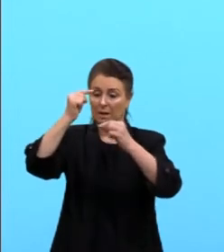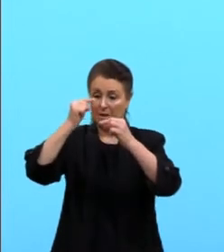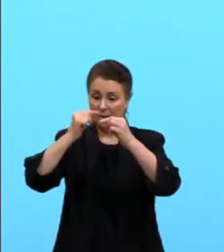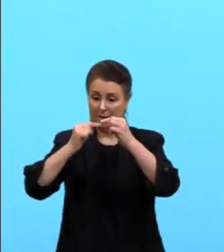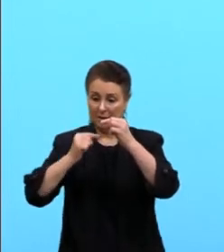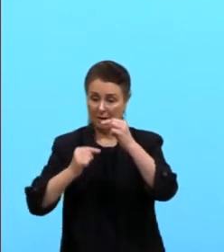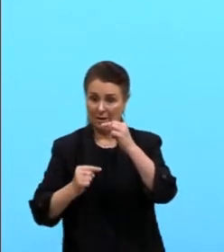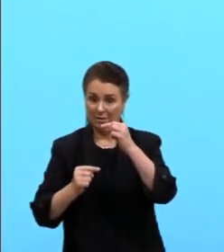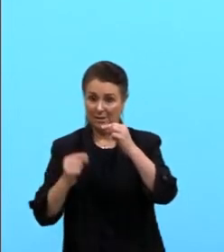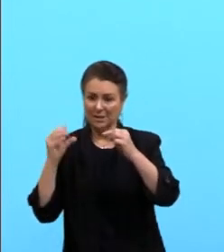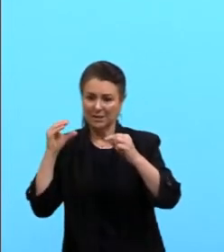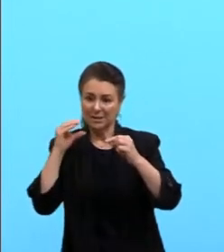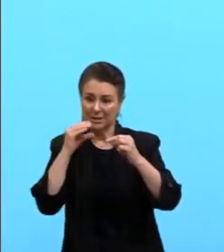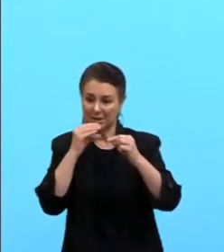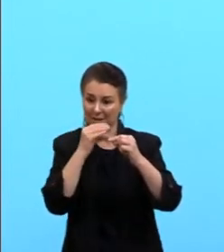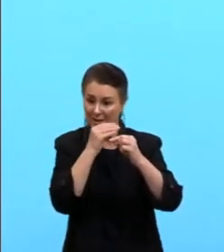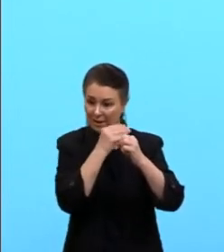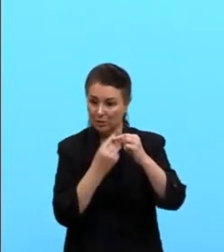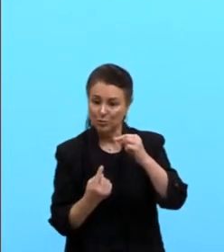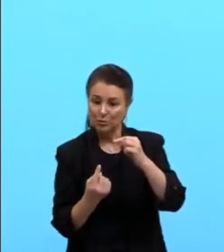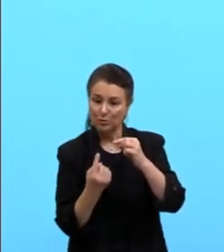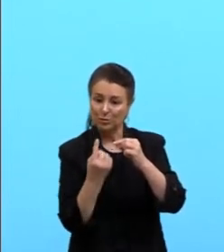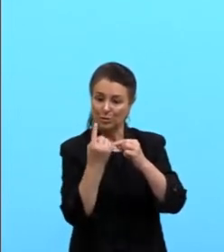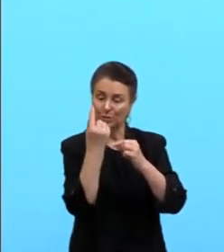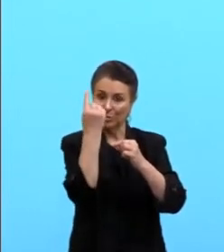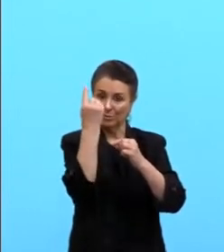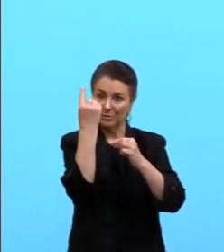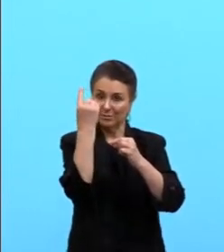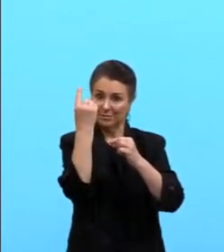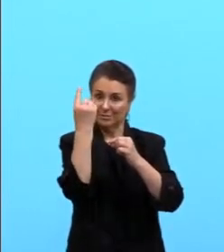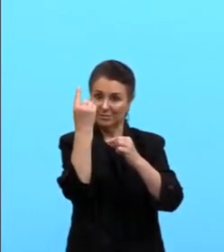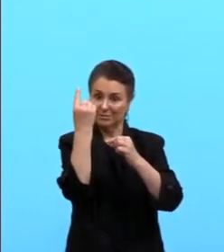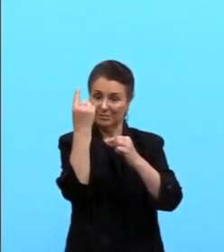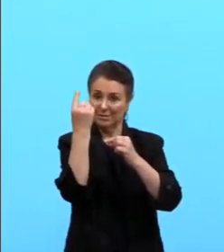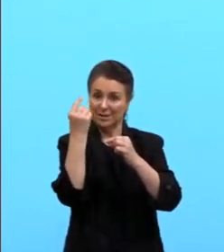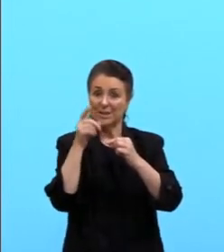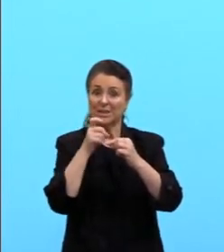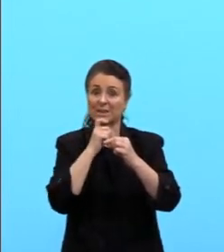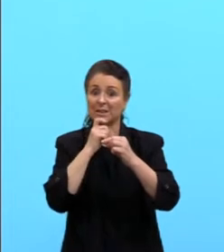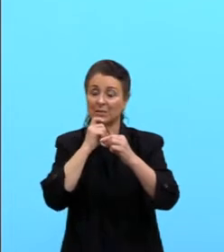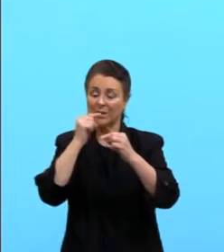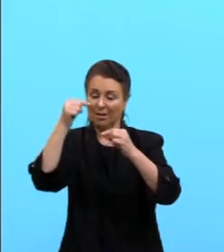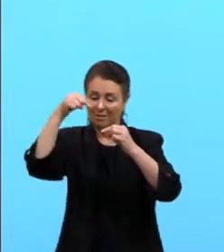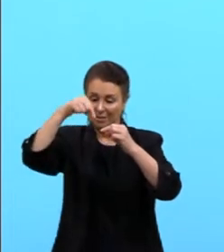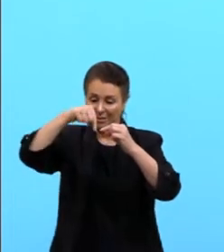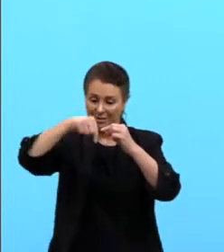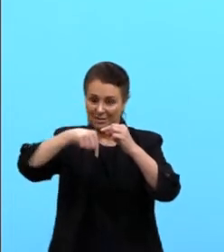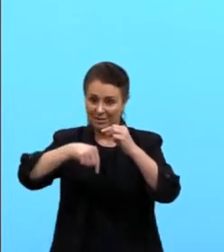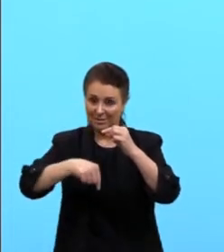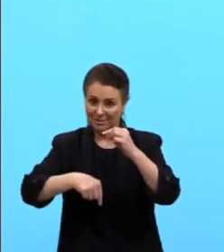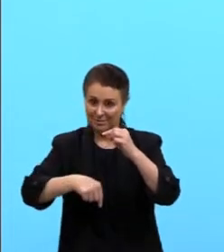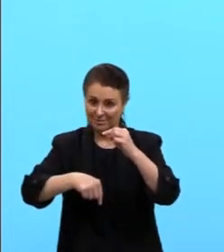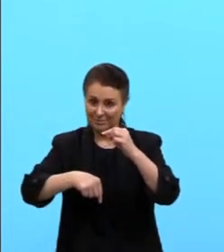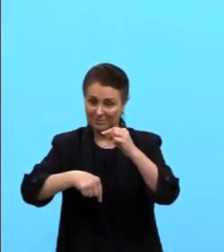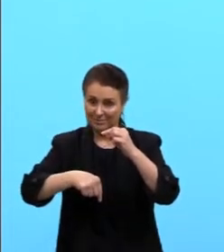vai ser quem vai movimentar essa crosta terrestre, que ela é dividida em partes, a gente chama essas partes de placas